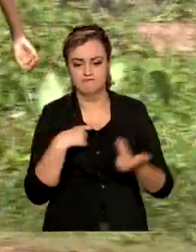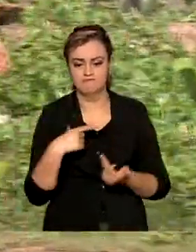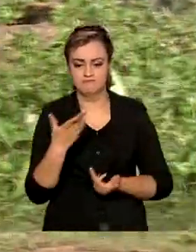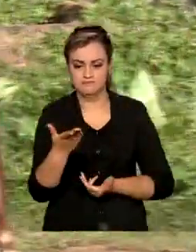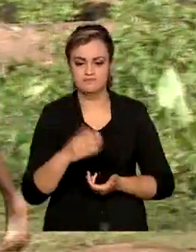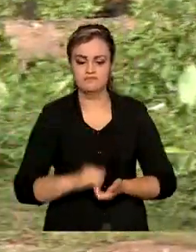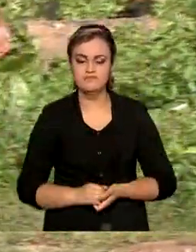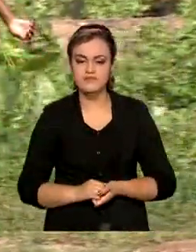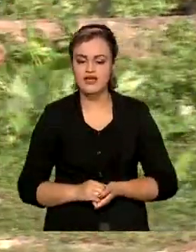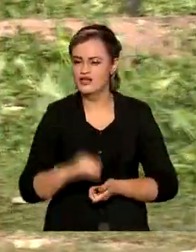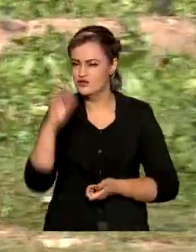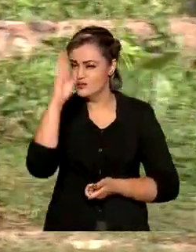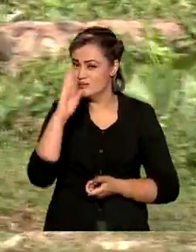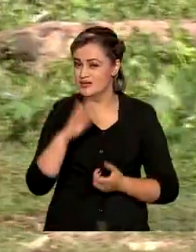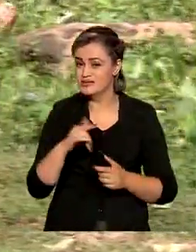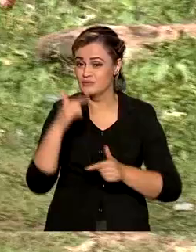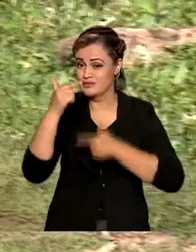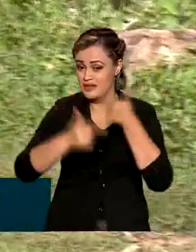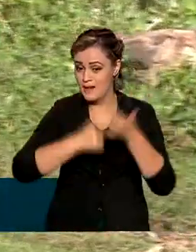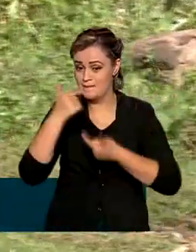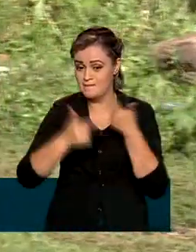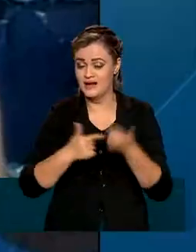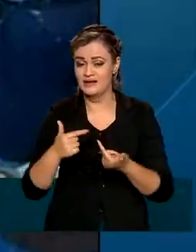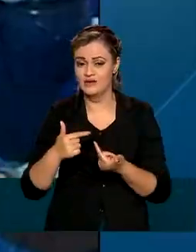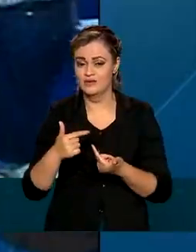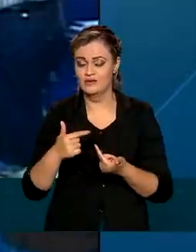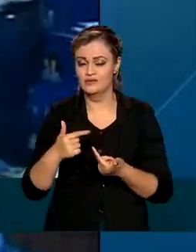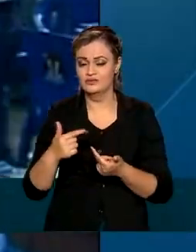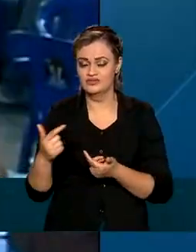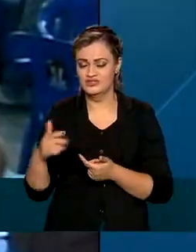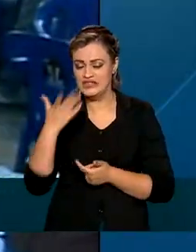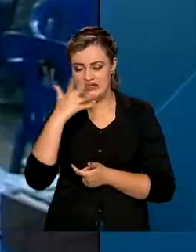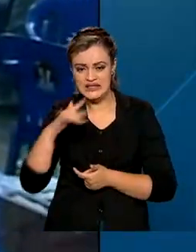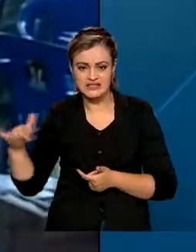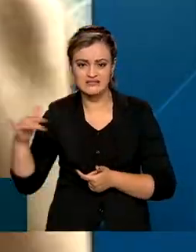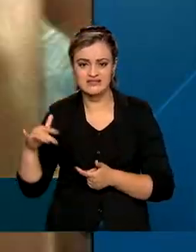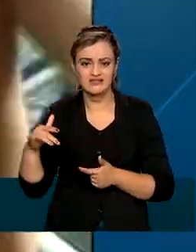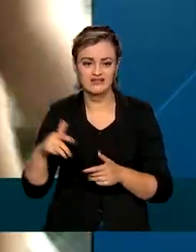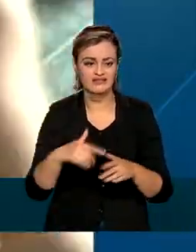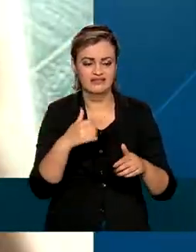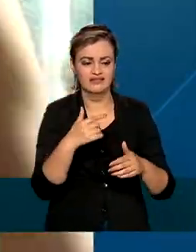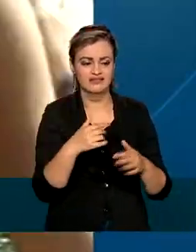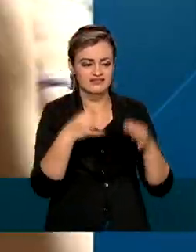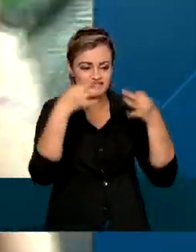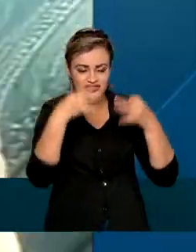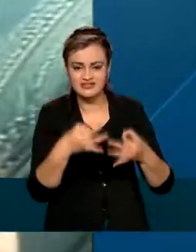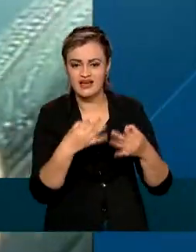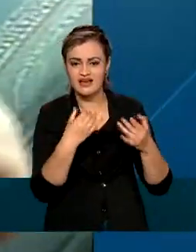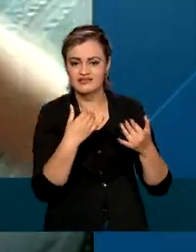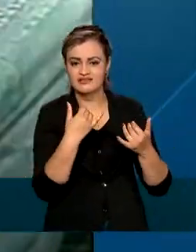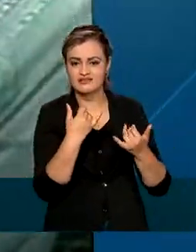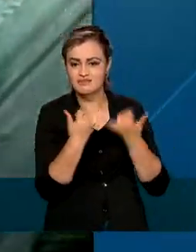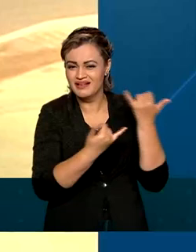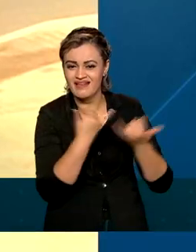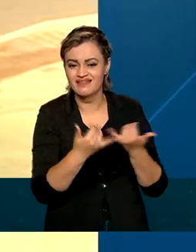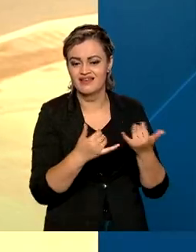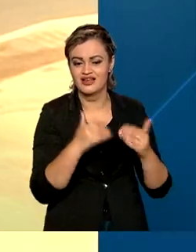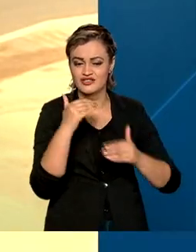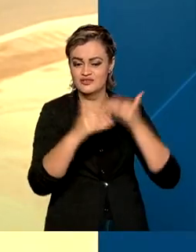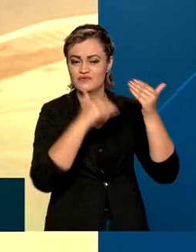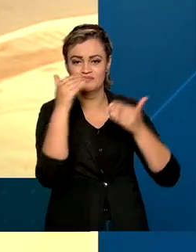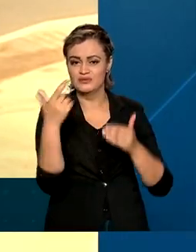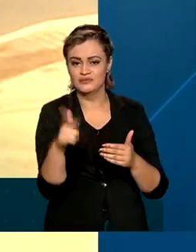No Brasil, todo o trabalho feito por menores que tiram o direito à infância, à dignidade, ao desenvolvimento